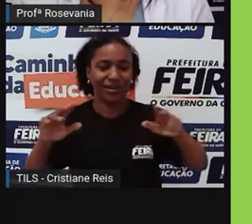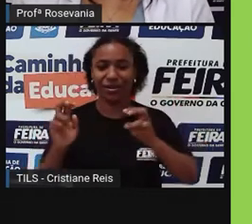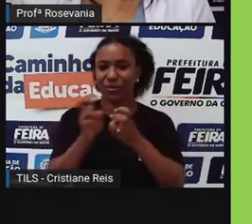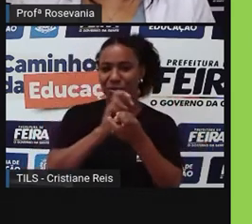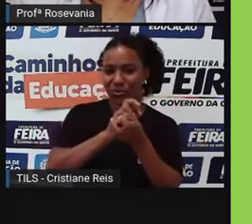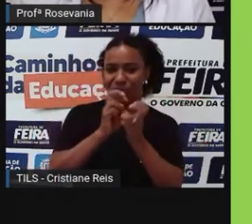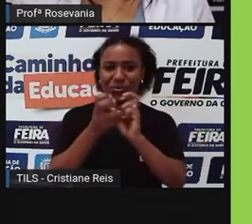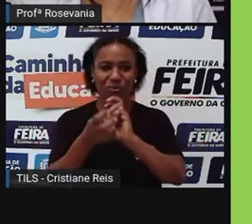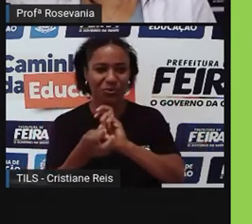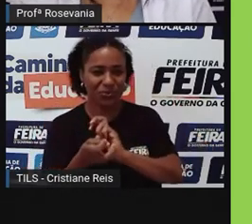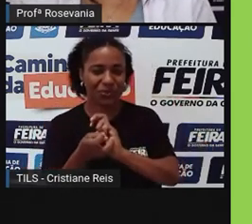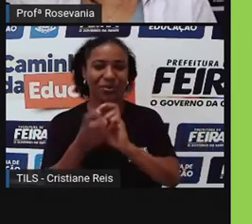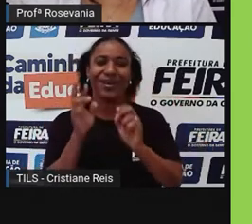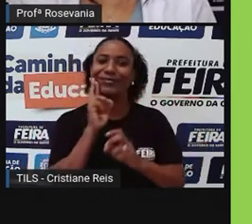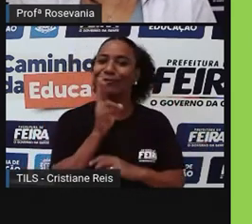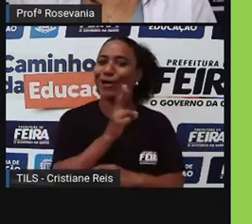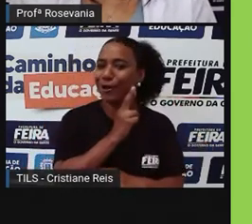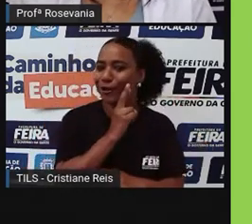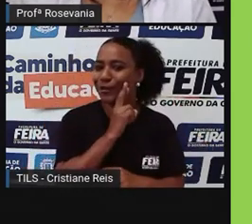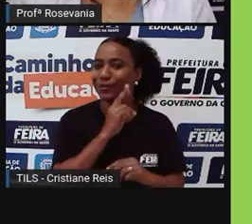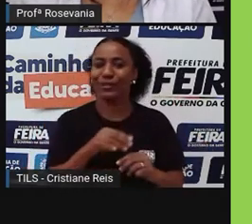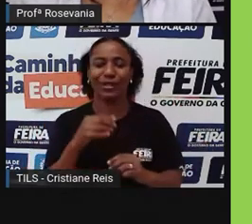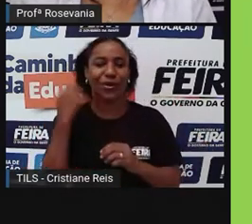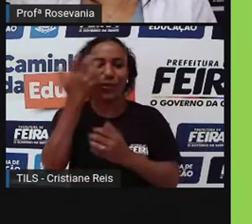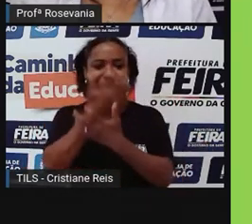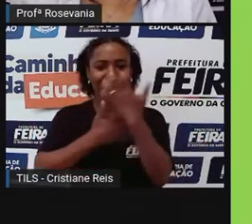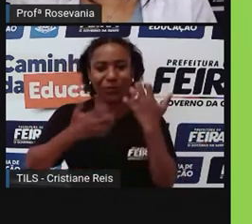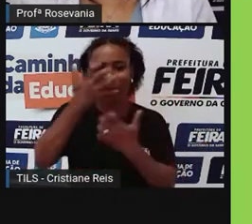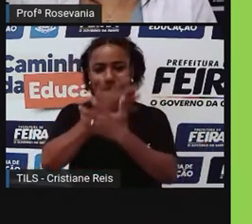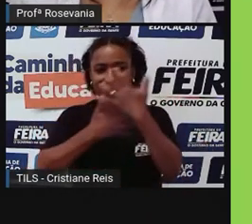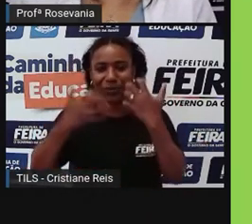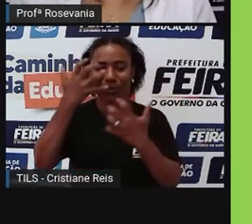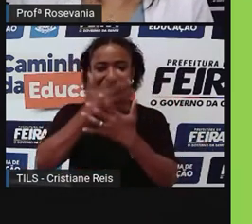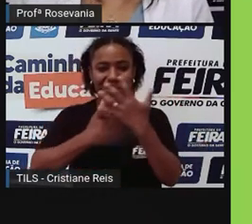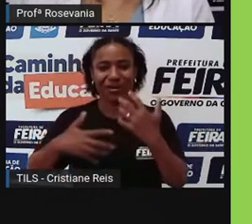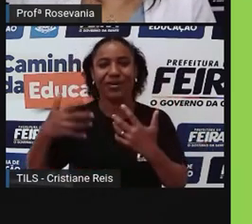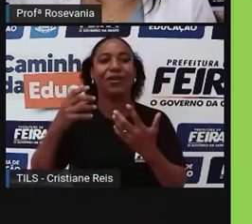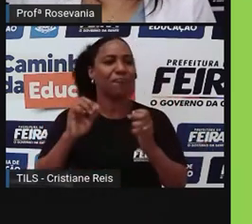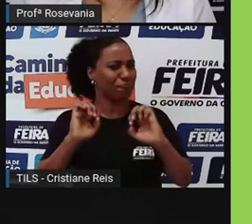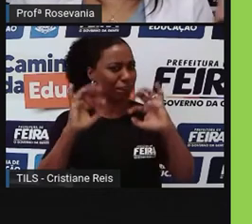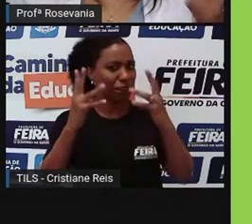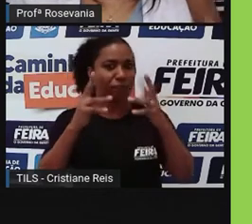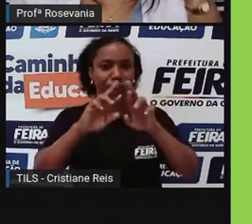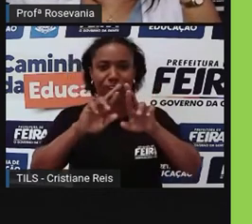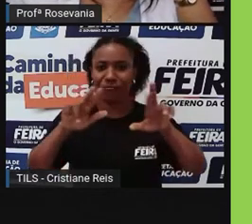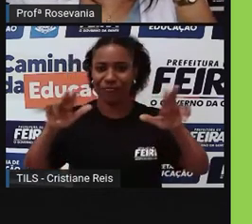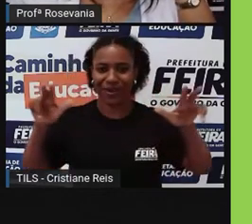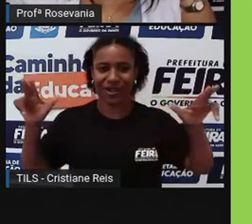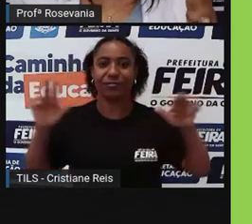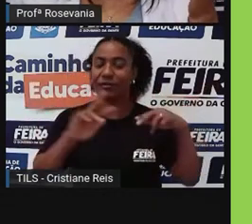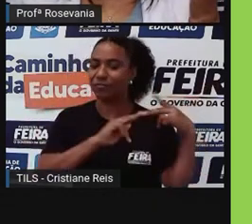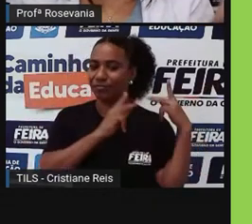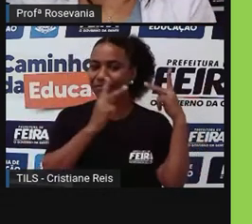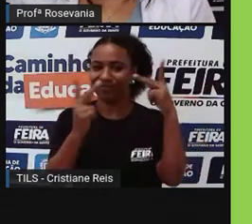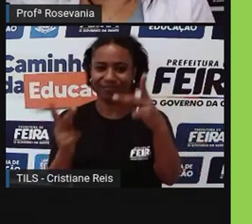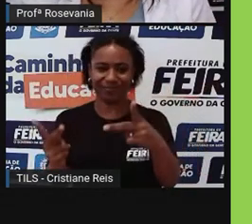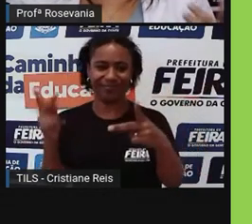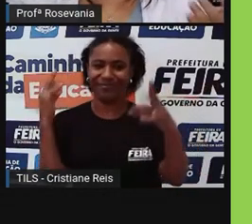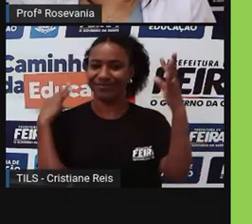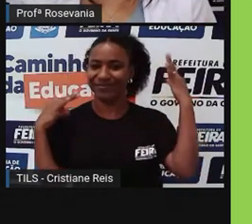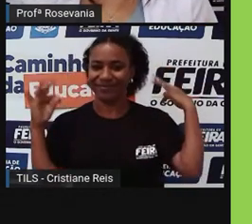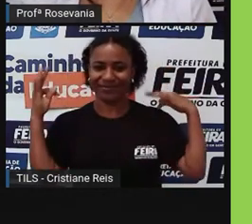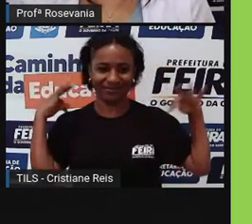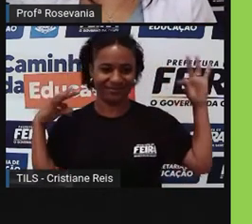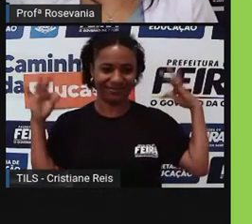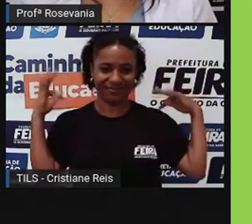musicais, então é um espaço turístico, né, visitar o mercado de artes municipal. Se você nunca visitou,